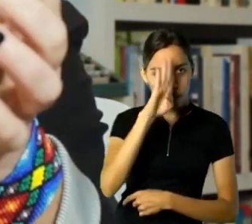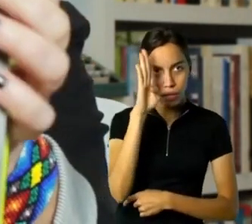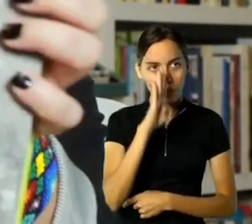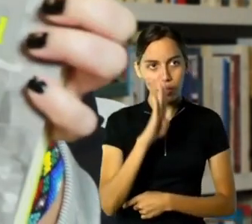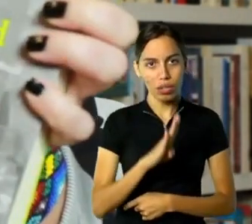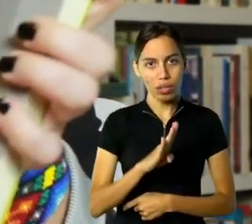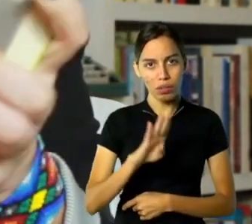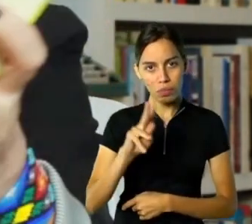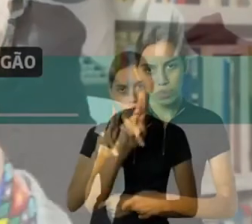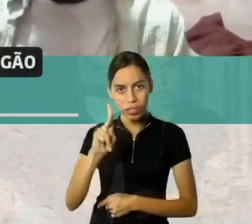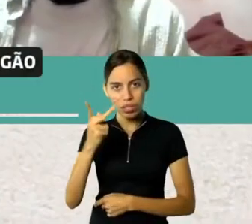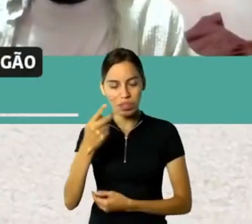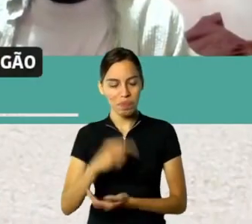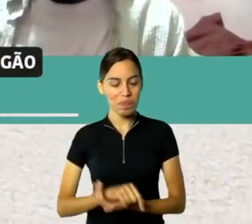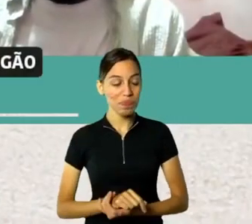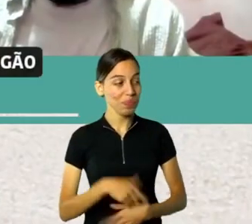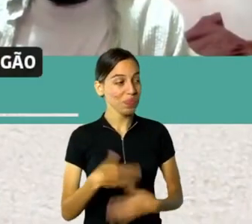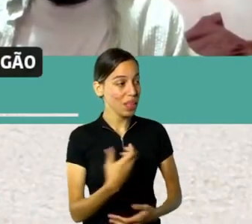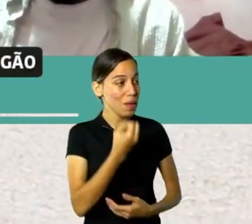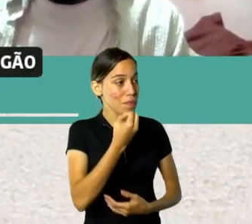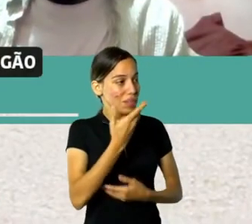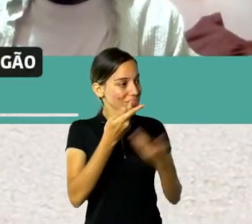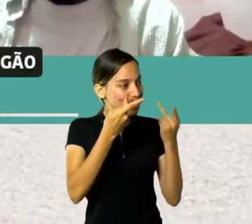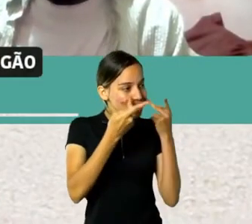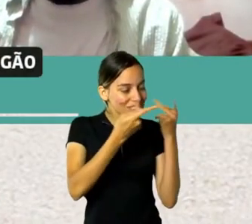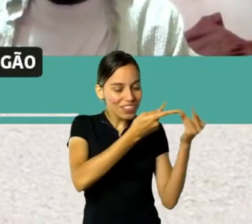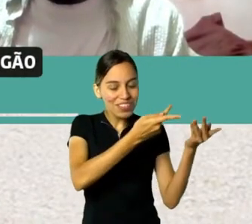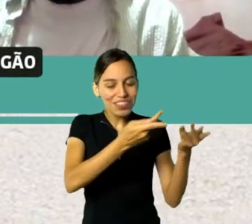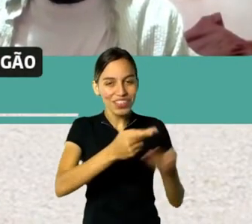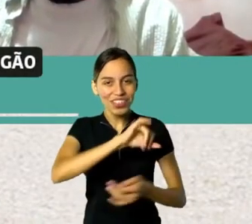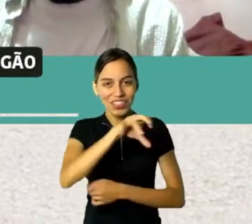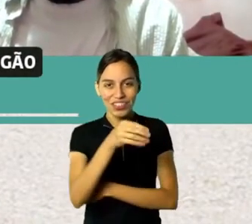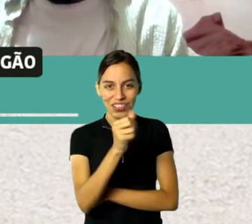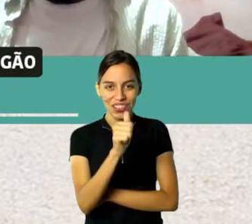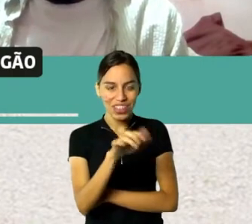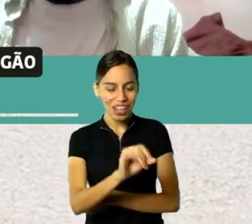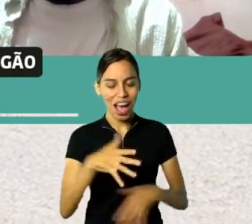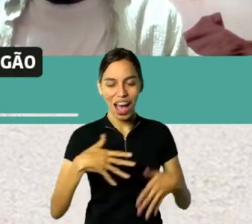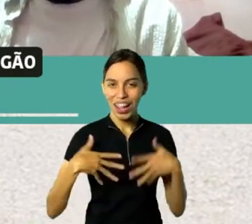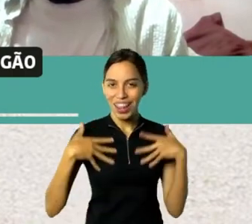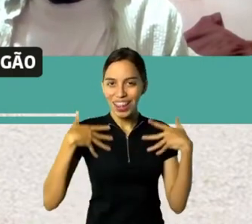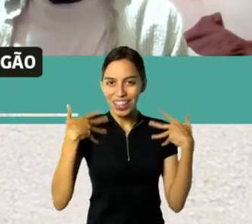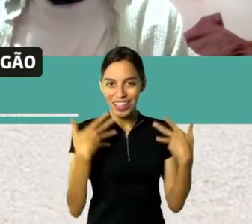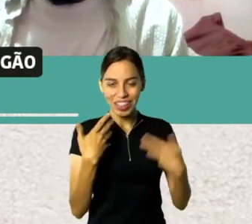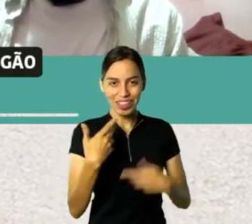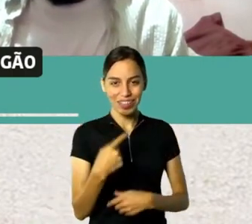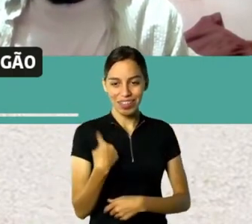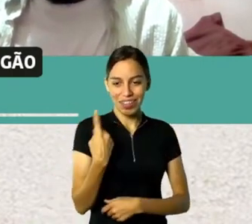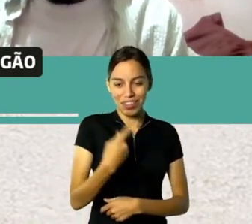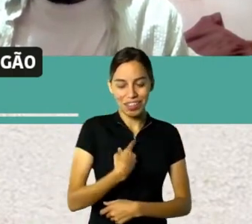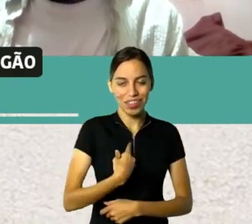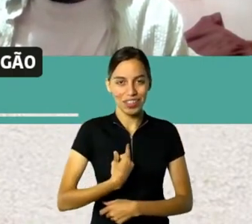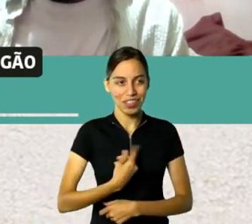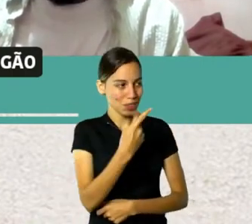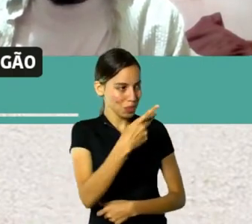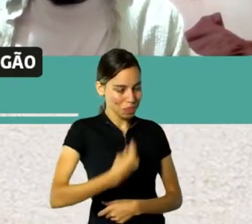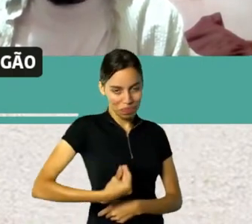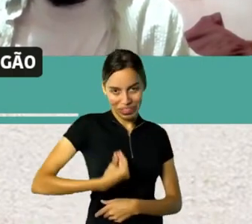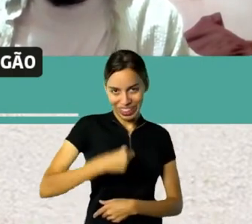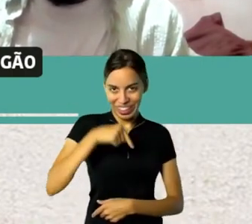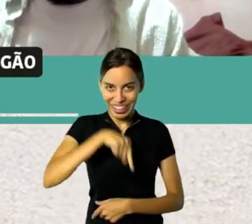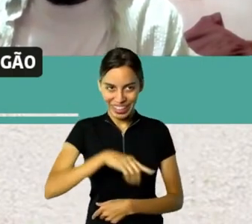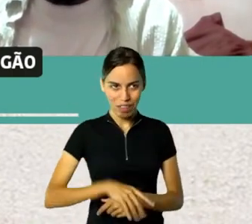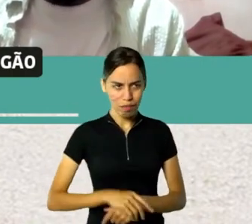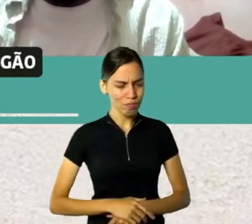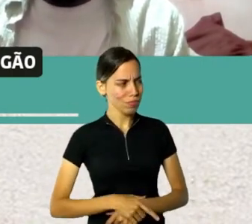Bem-vindo, João! Valeu! É alegria para a gente ter você aqui no Sempre um Papo. É sua